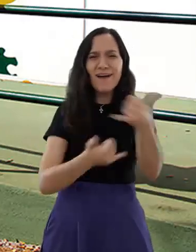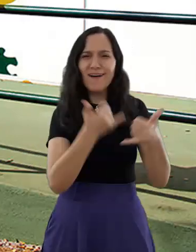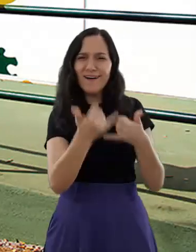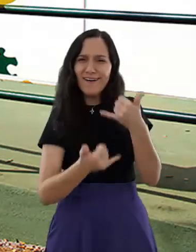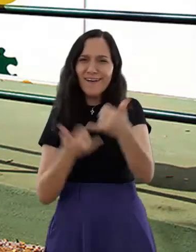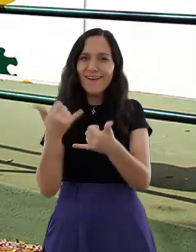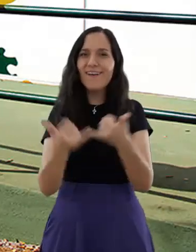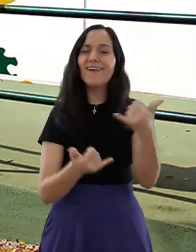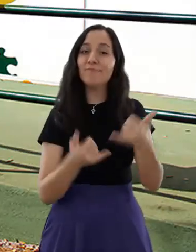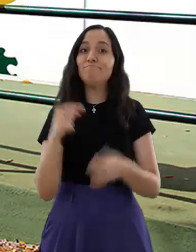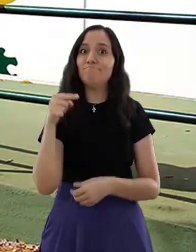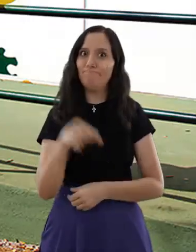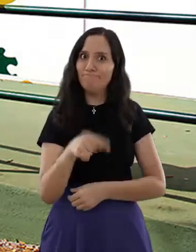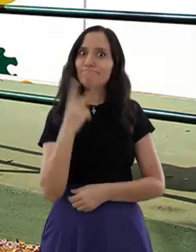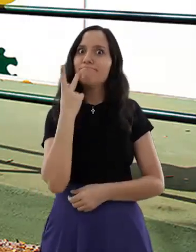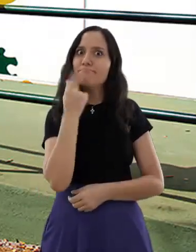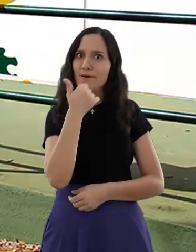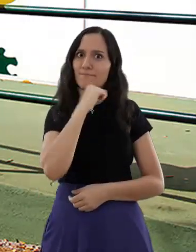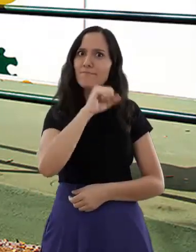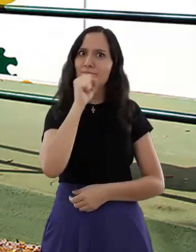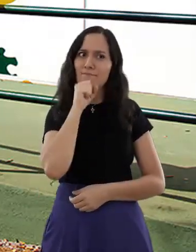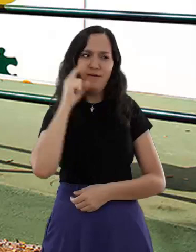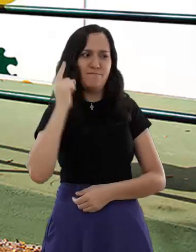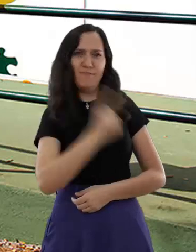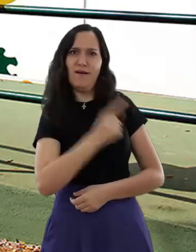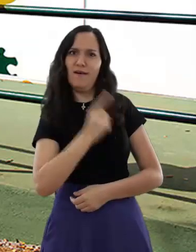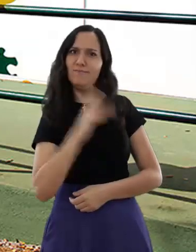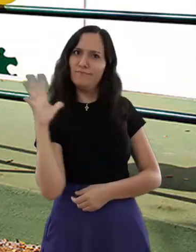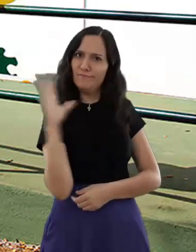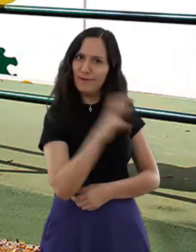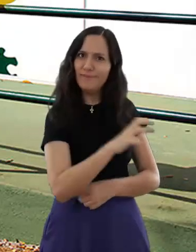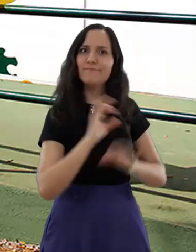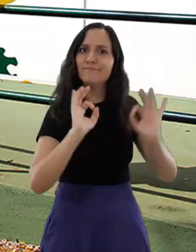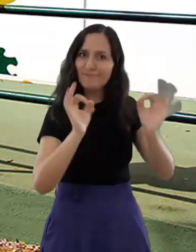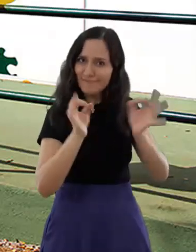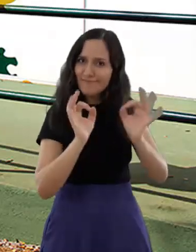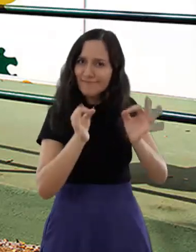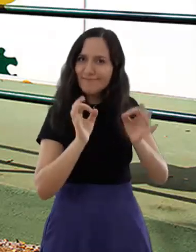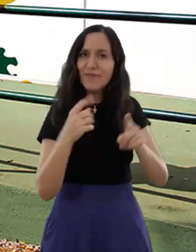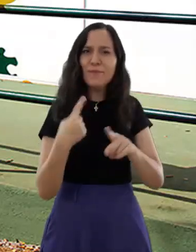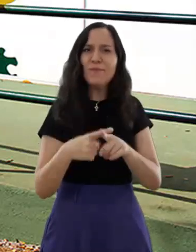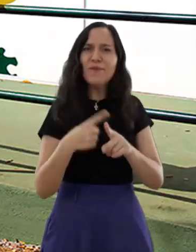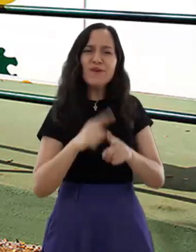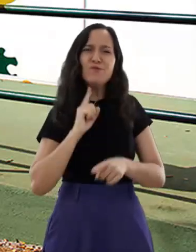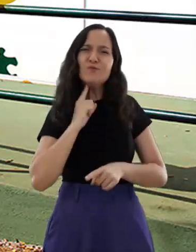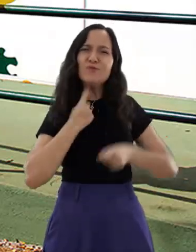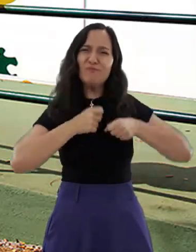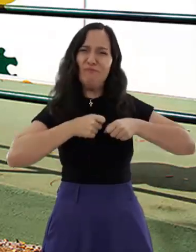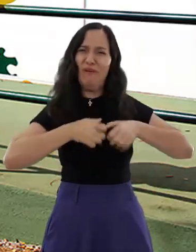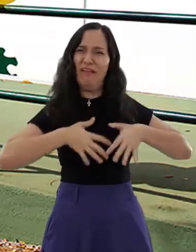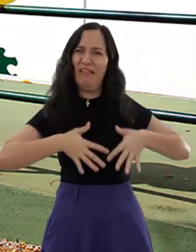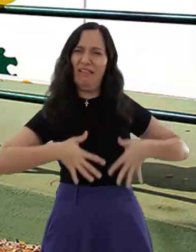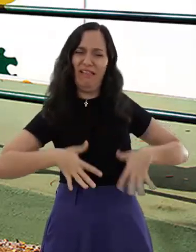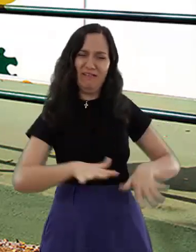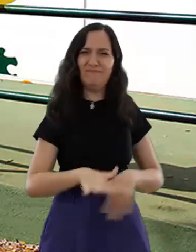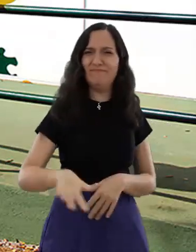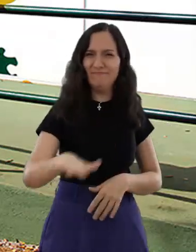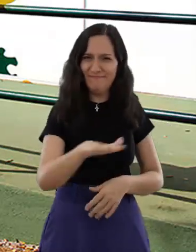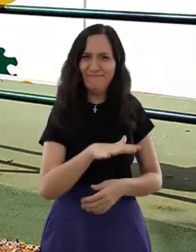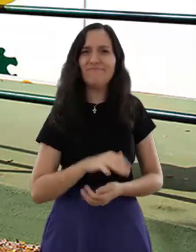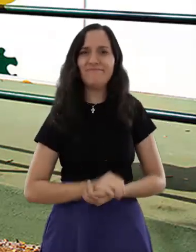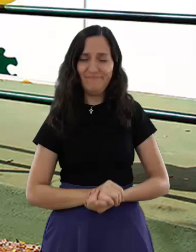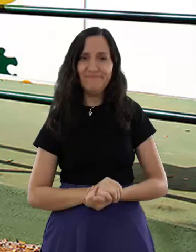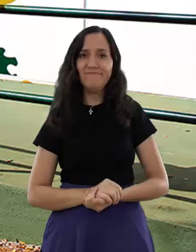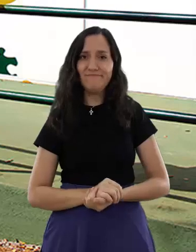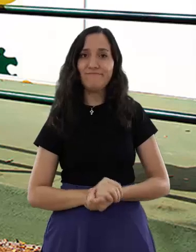Essa brincadeira era motivo para a repreensão da maioria dos pais, pois sujávamos a roupa e onde quer que passássemos.